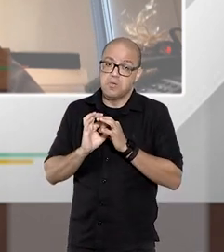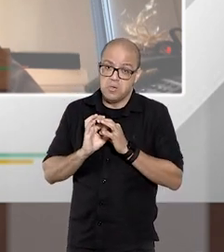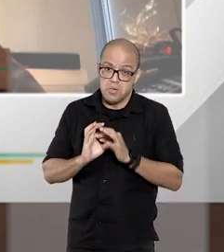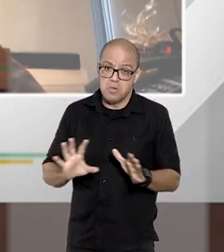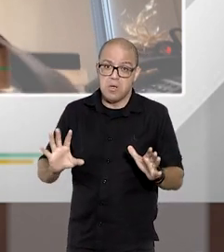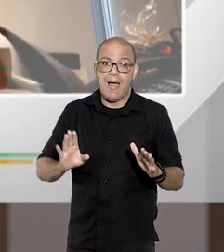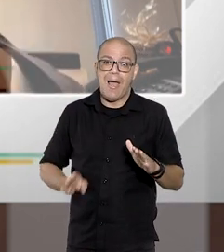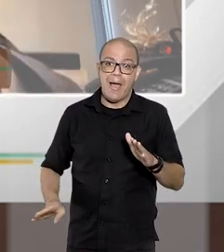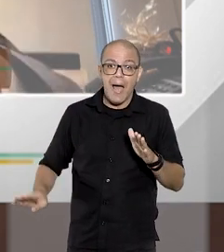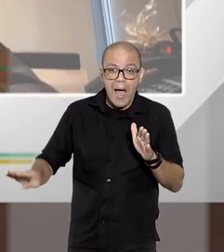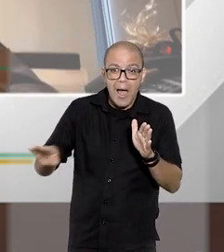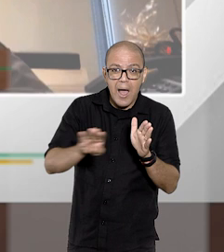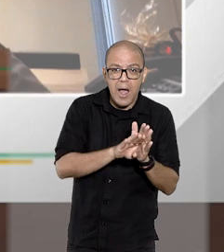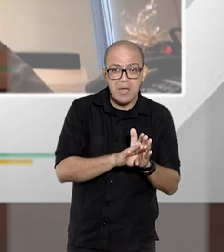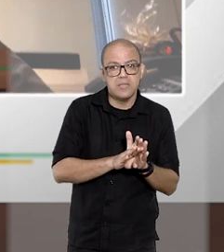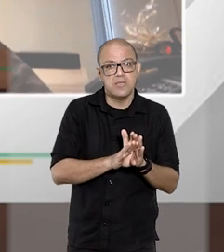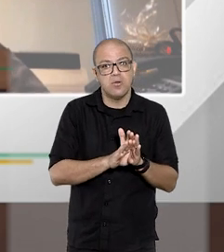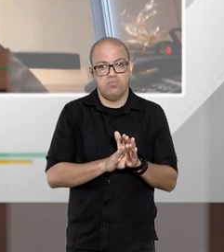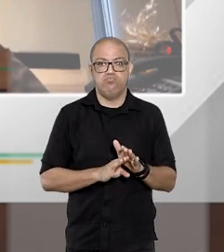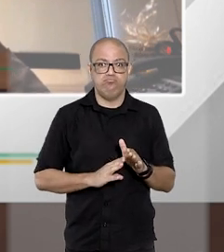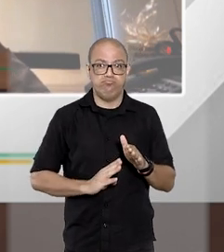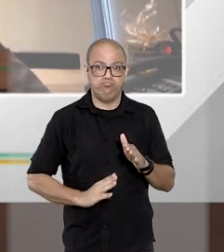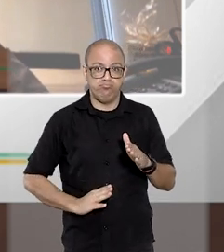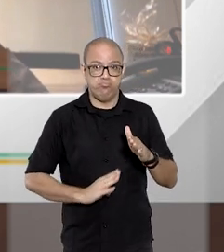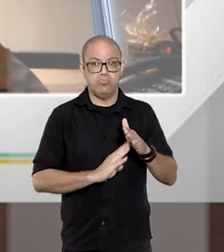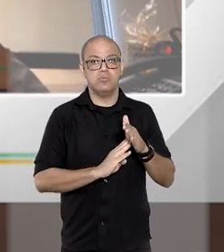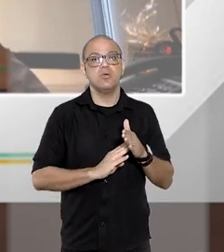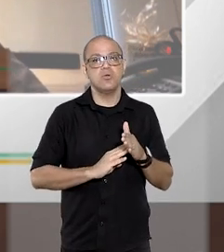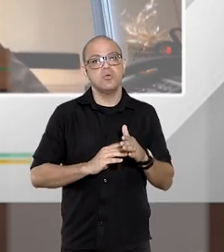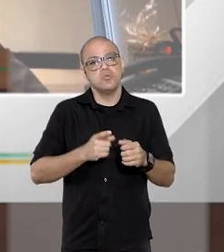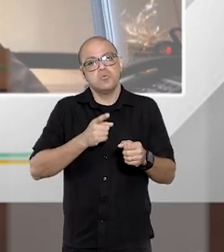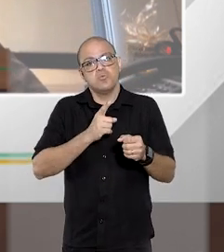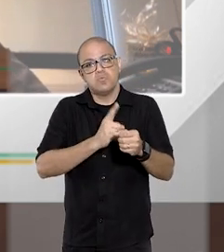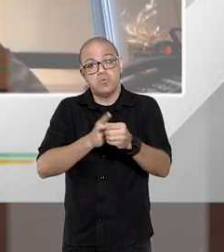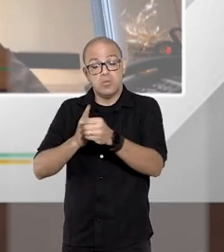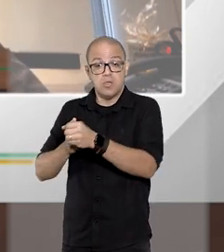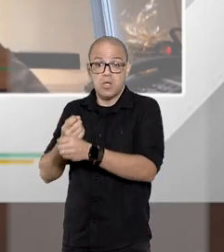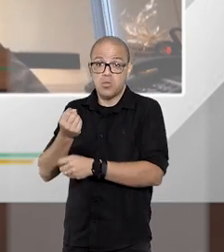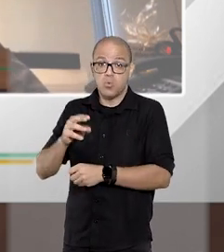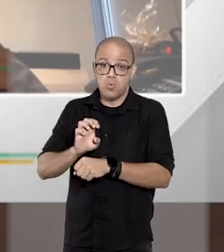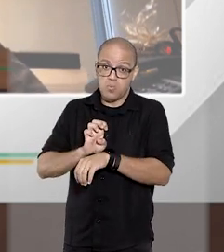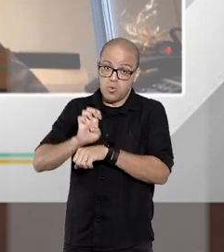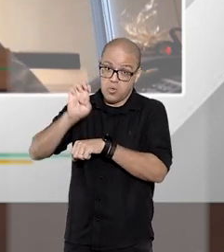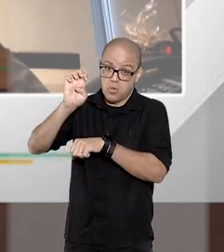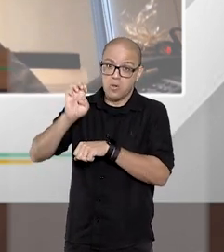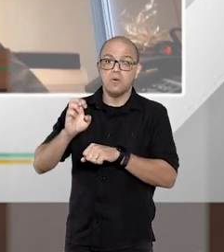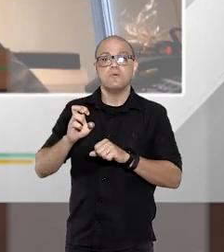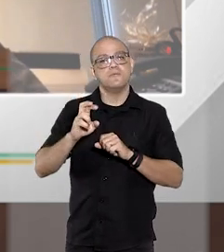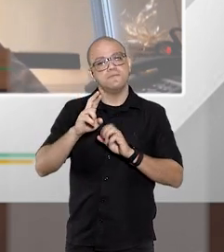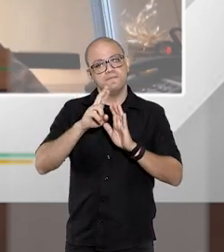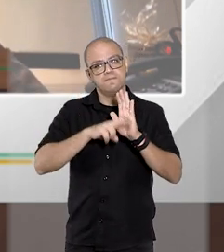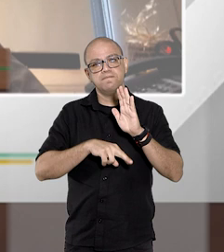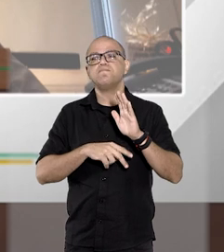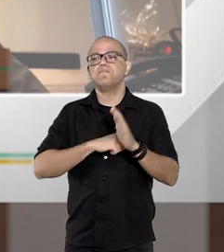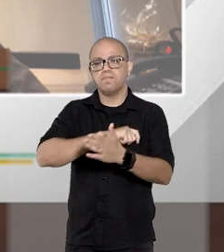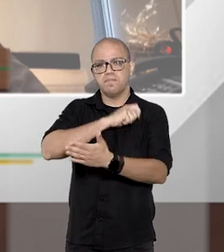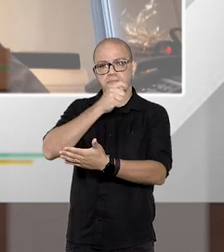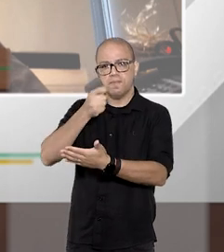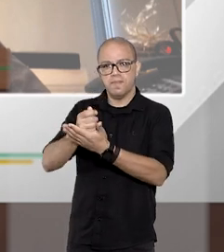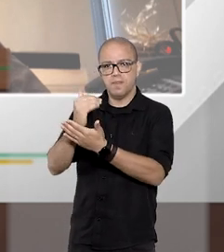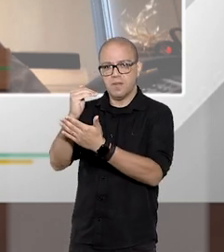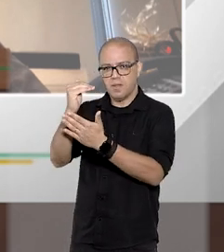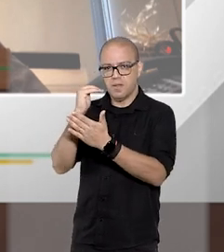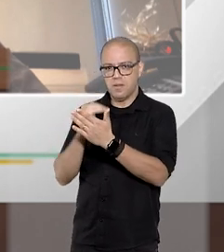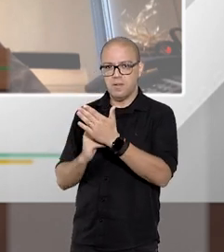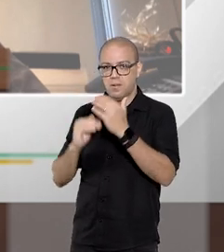liberdade constitucional até um determinado ponto do estado e do município regulamentar vai se sujeitar ao pagamento